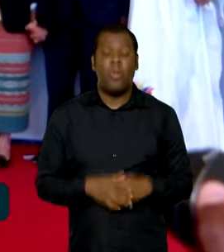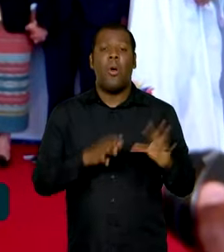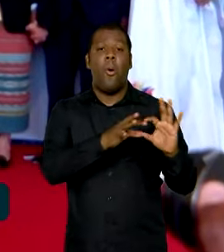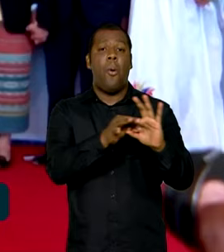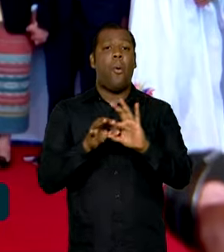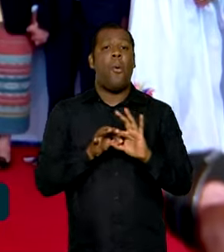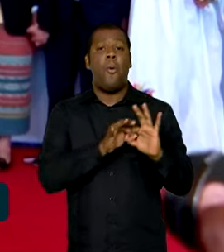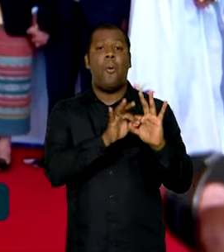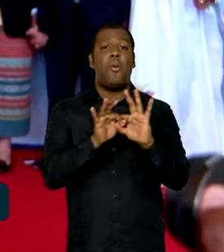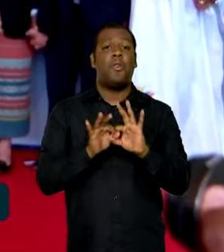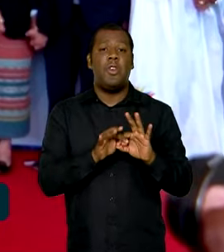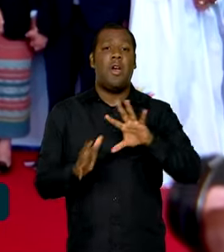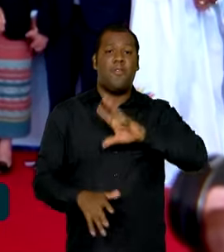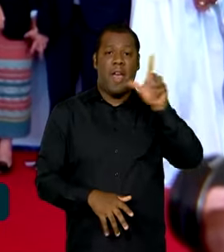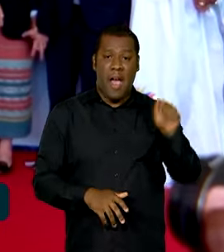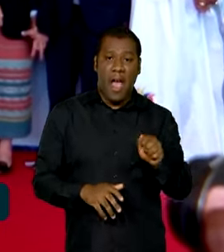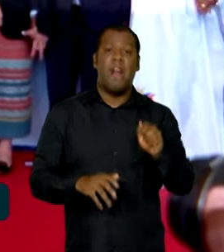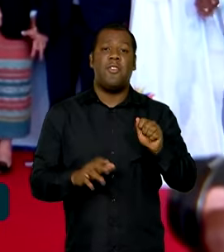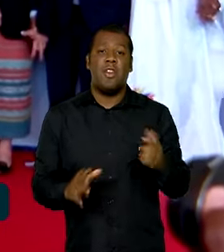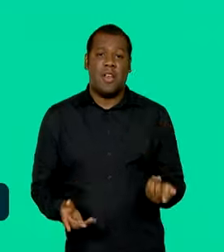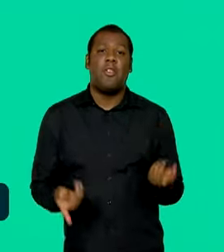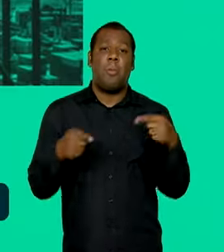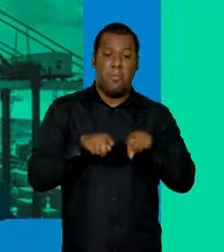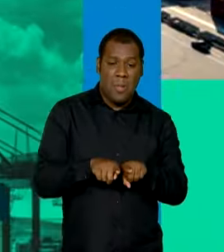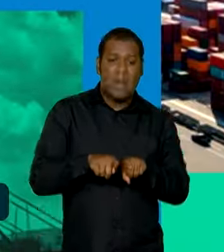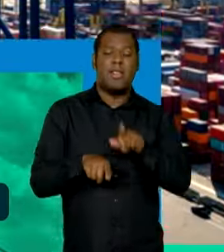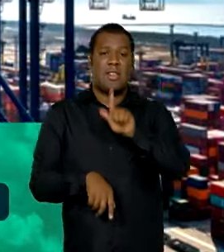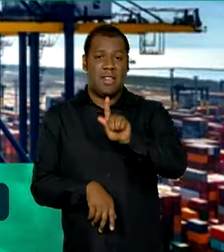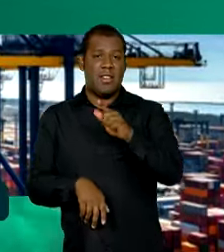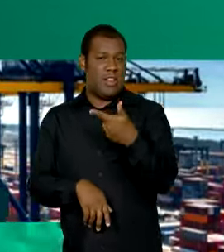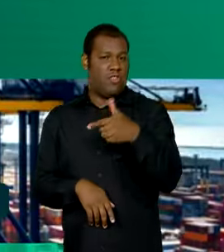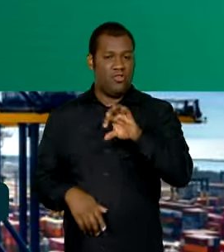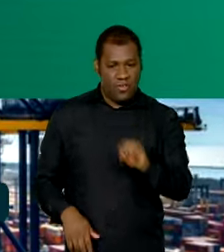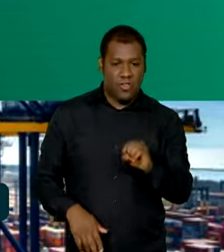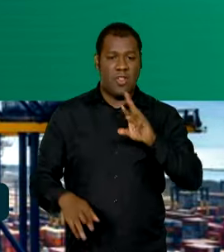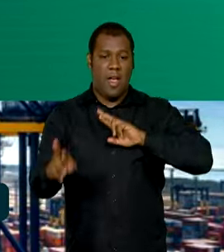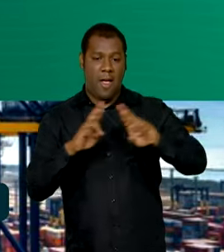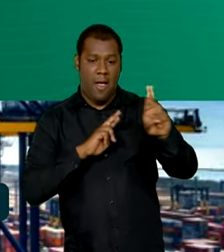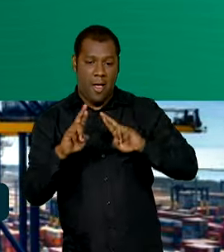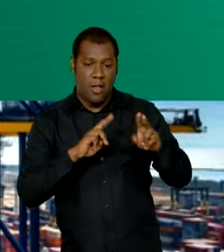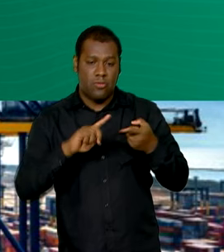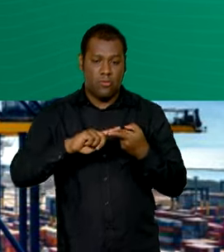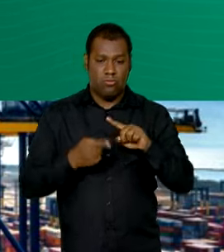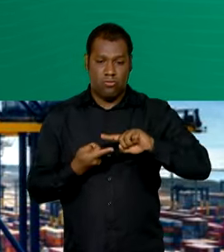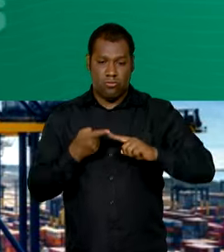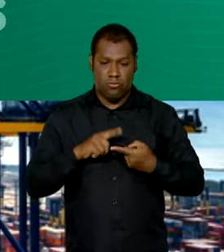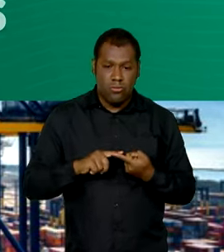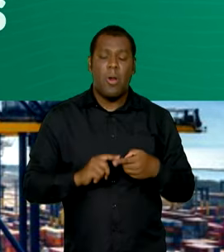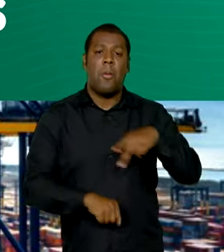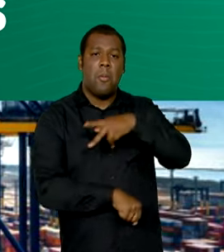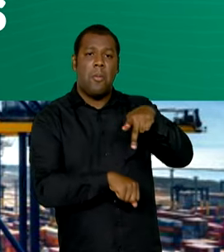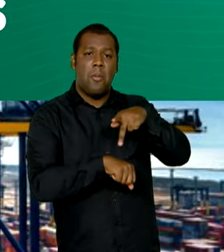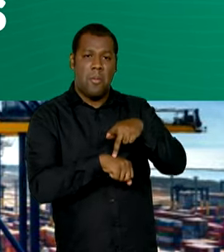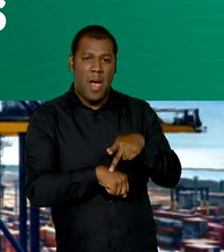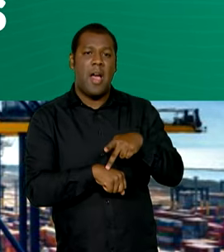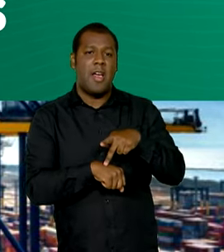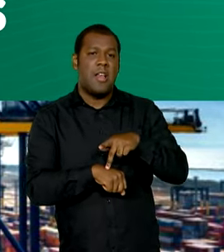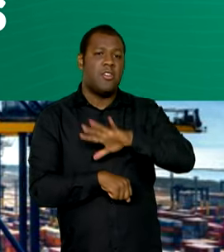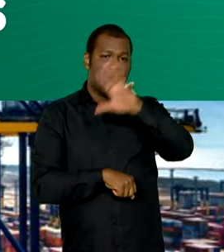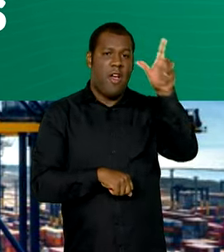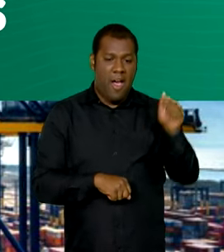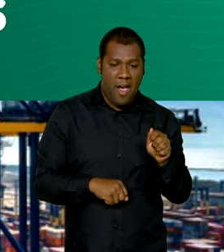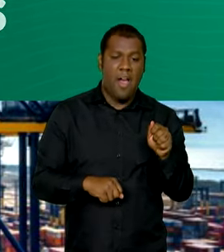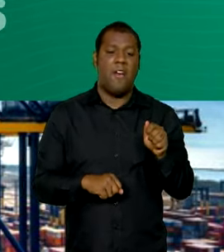G20, com apoio do Brasil. Nas relações comerciais, os países africanos são o quarto principal